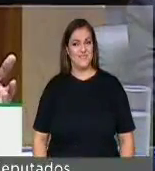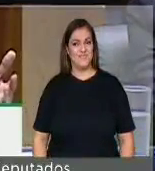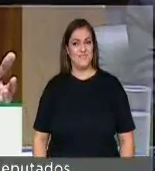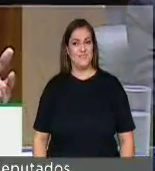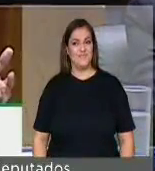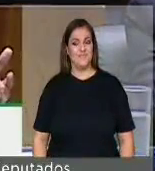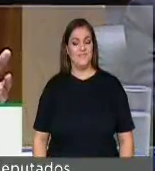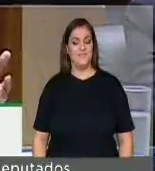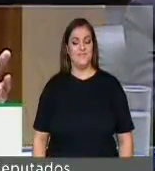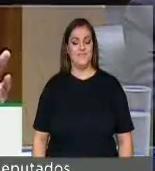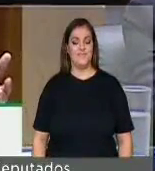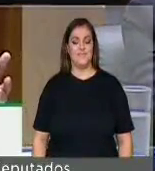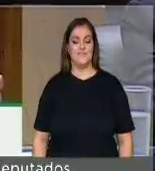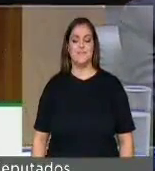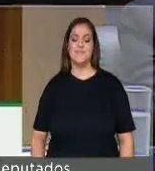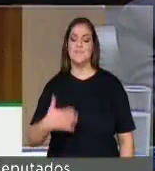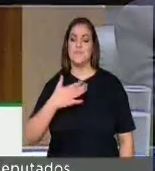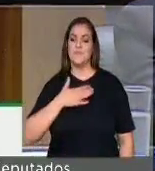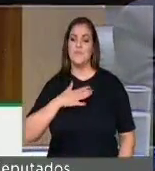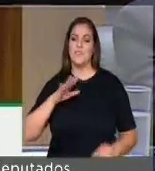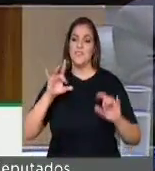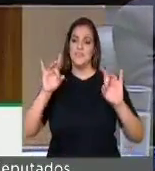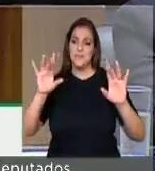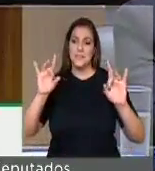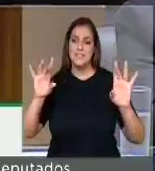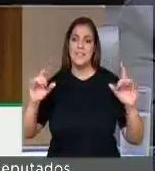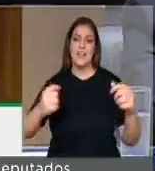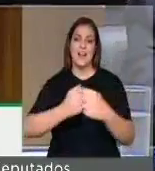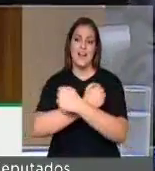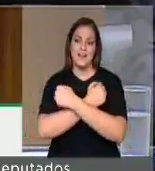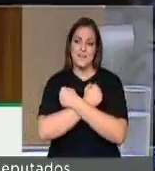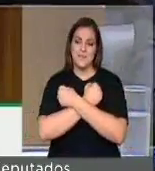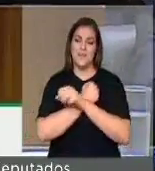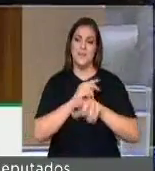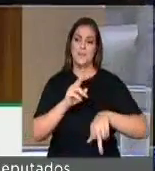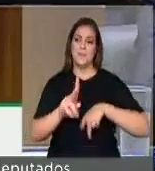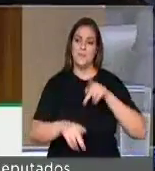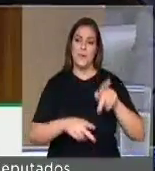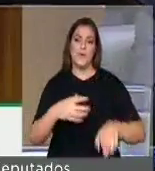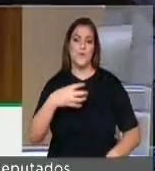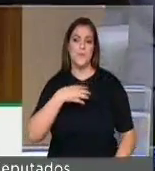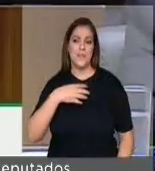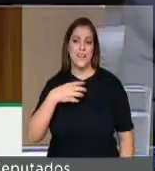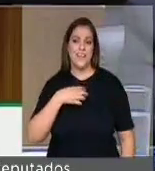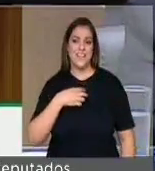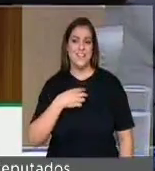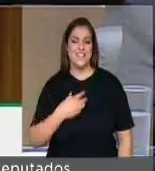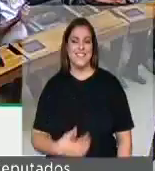transmitir naturalmente um abraço especial aos baianos e baianas que estão aqui, são muitos, olha aí,